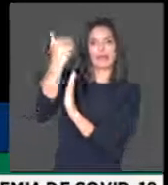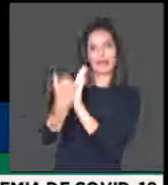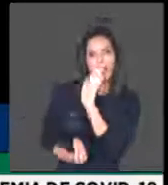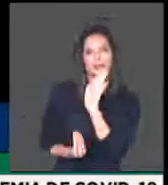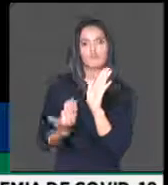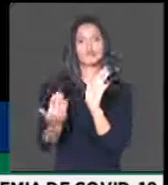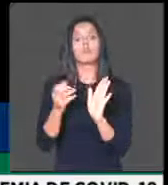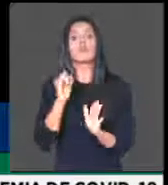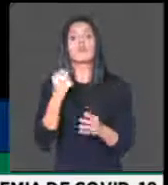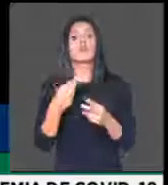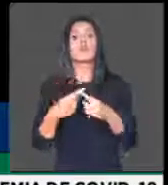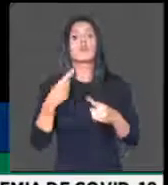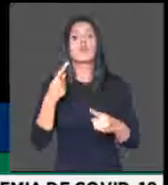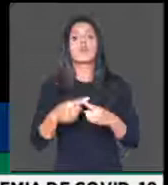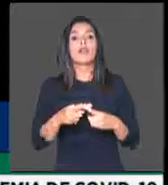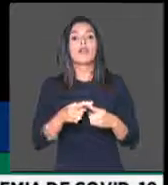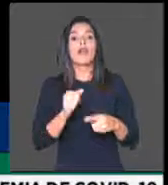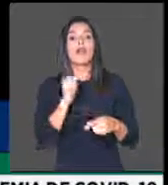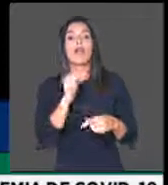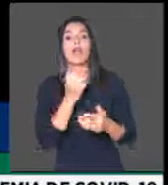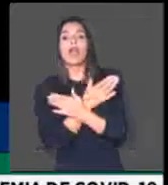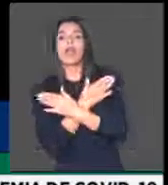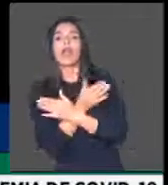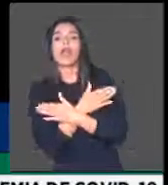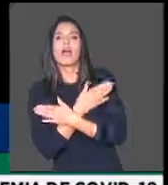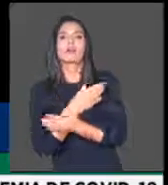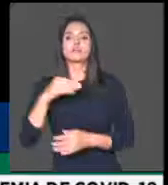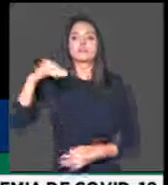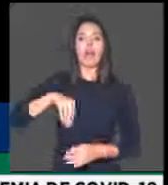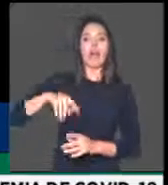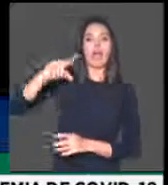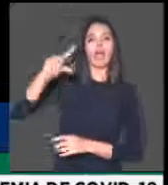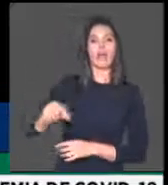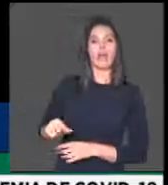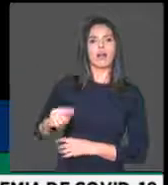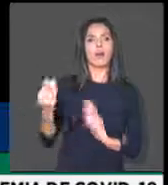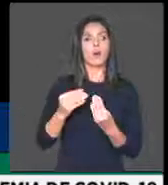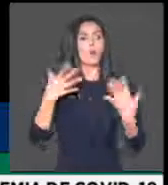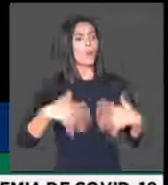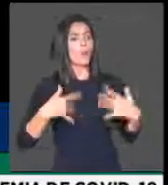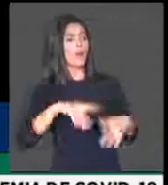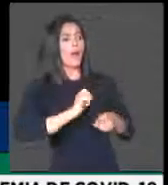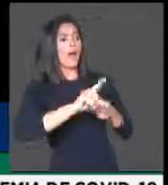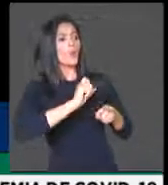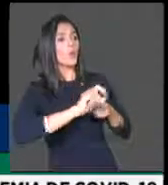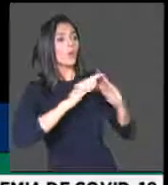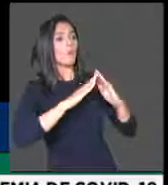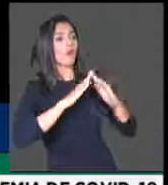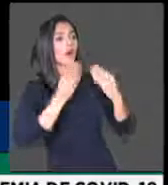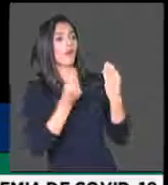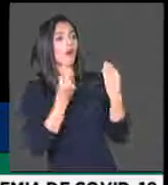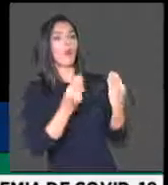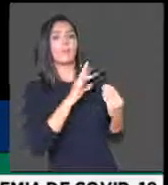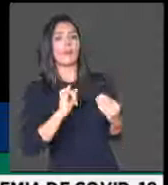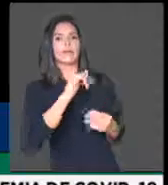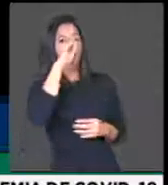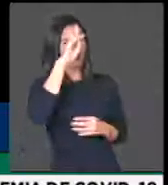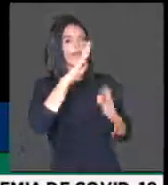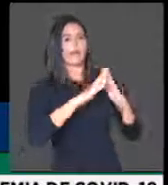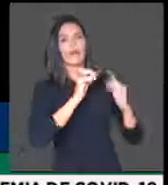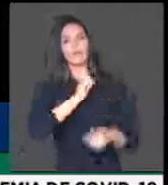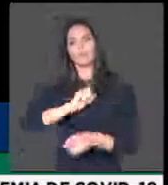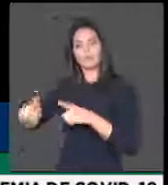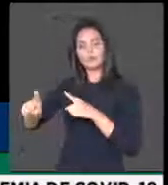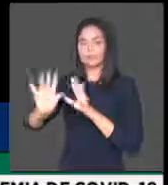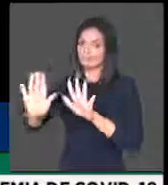perdido o emprego ou se tiverem tido o seu salário reduzido. A emenda tem uma série de condicionantes, portanto eu